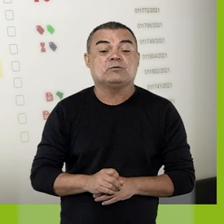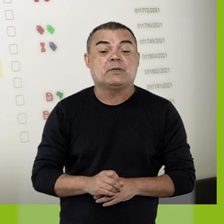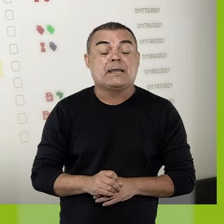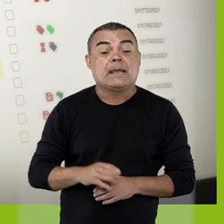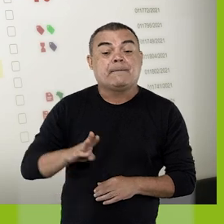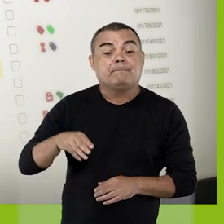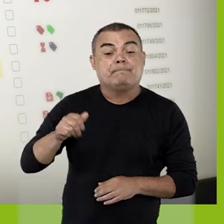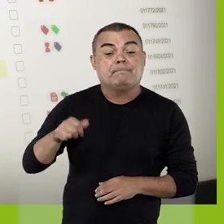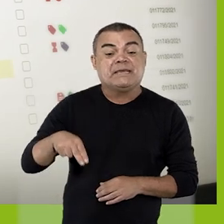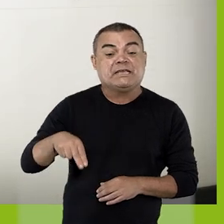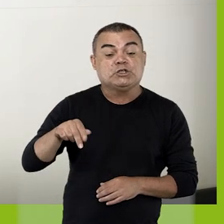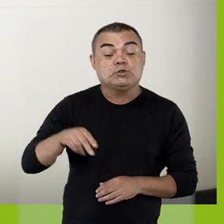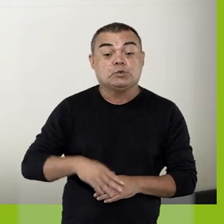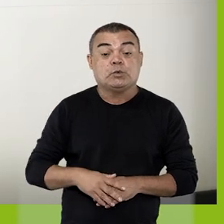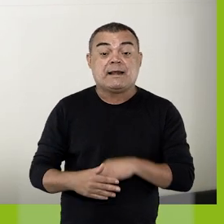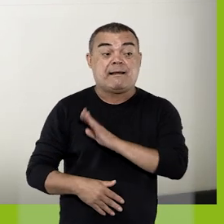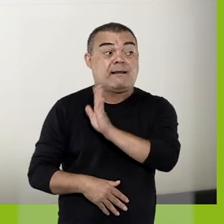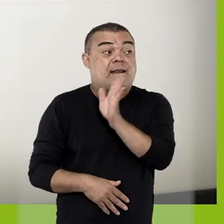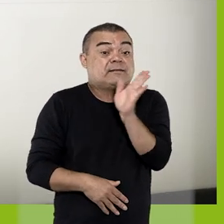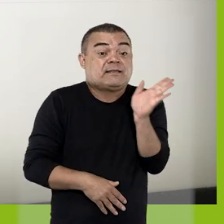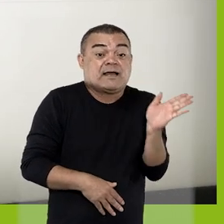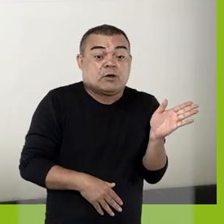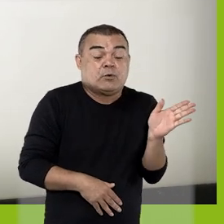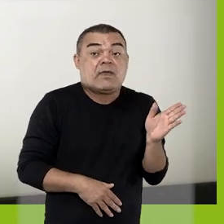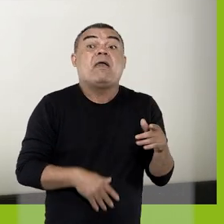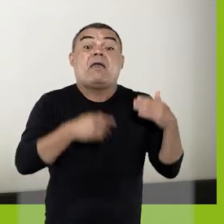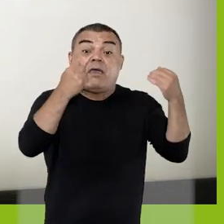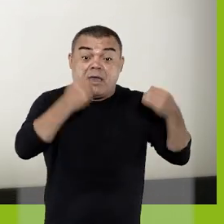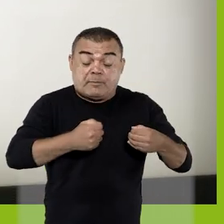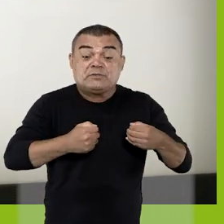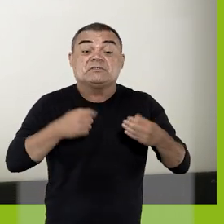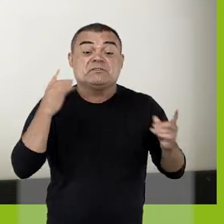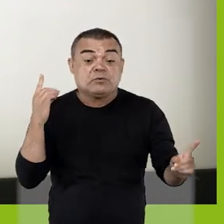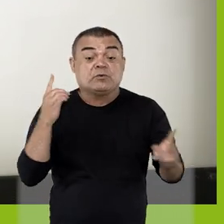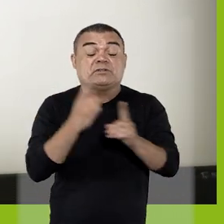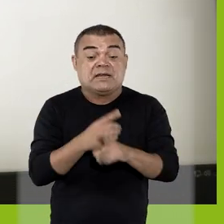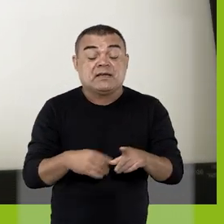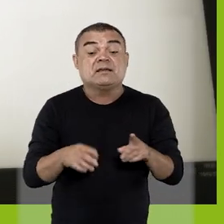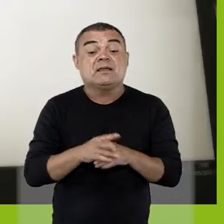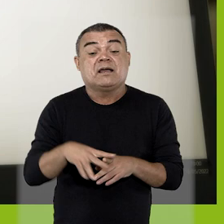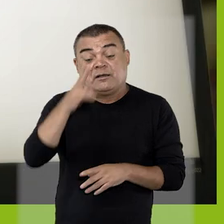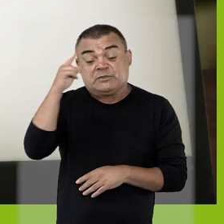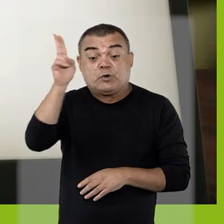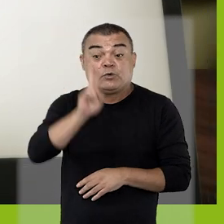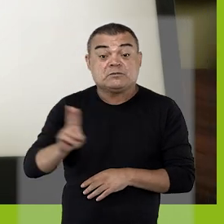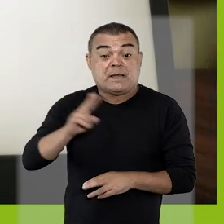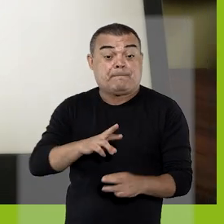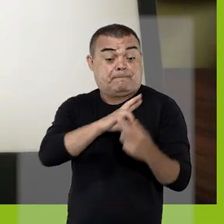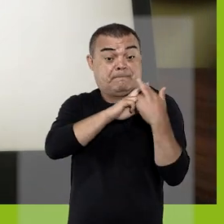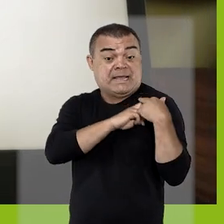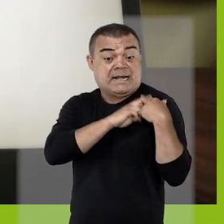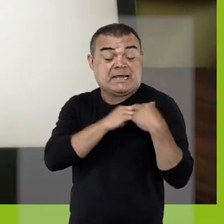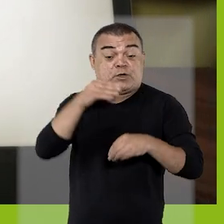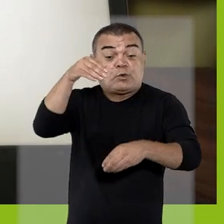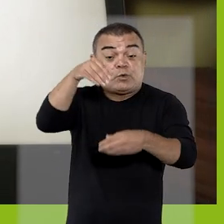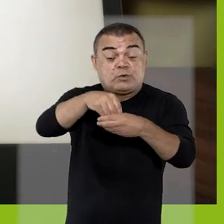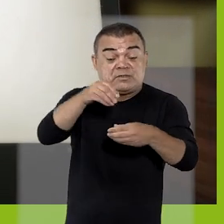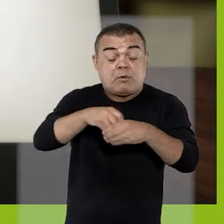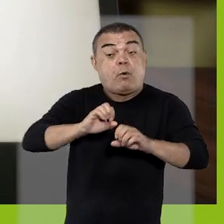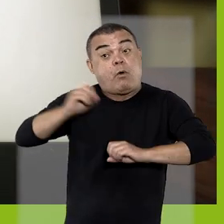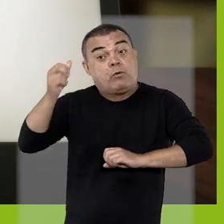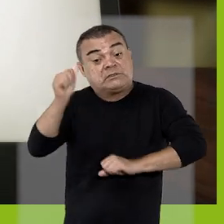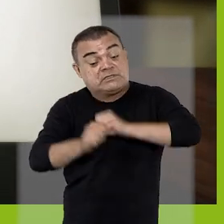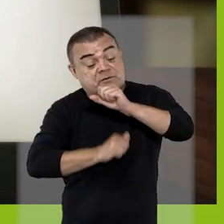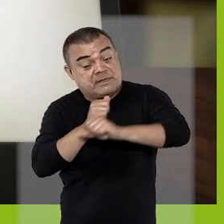correspondente no menu lateral do SIM. Aqui é possível identificar ainda o usuário responsável pela inclusão